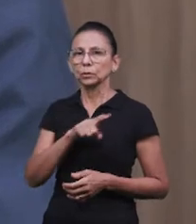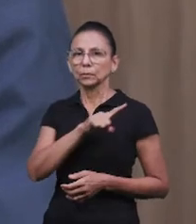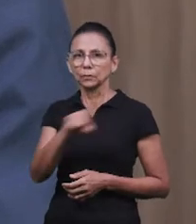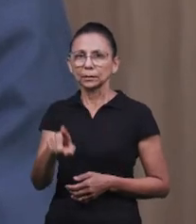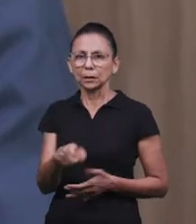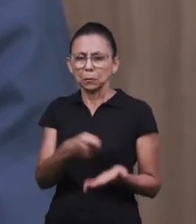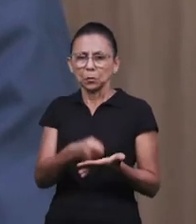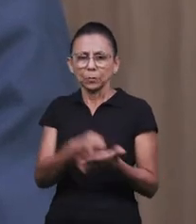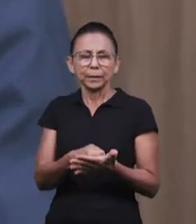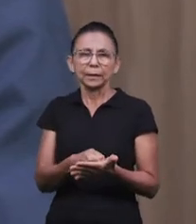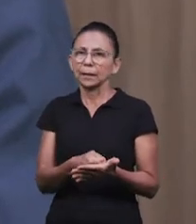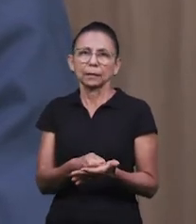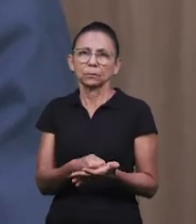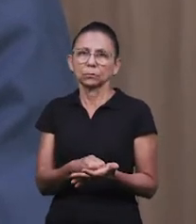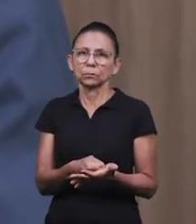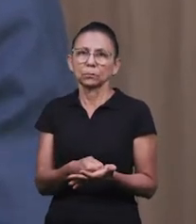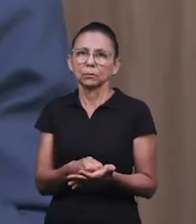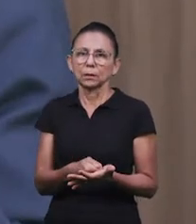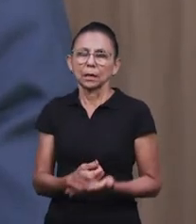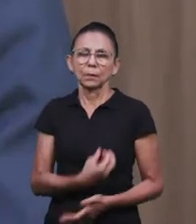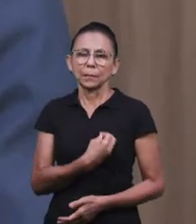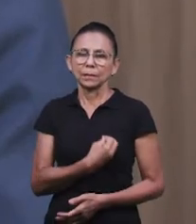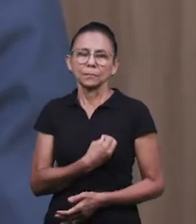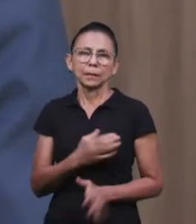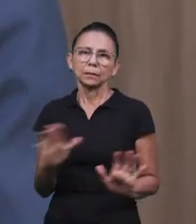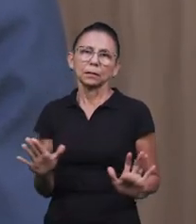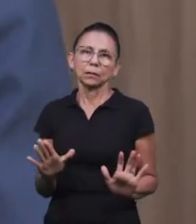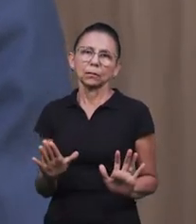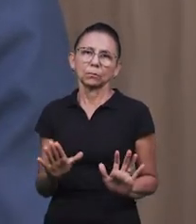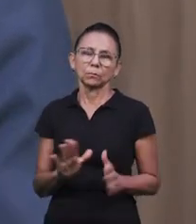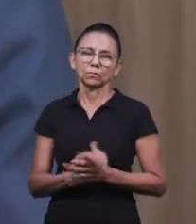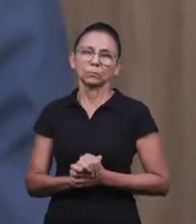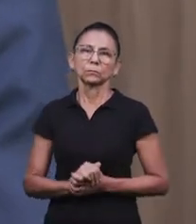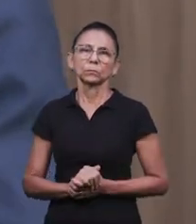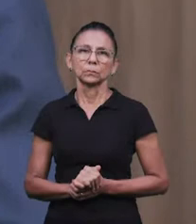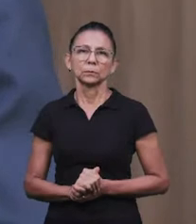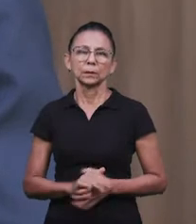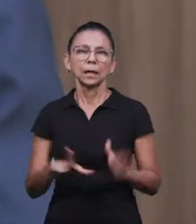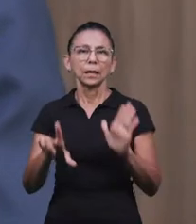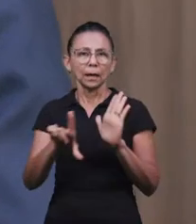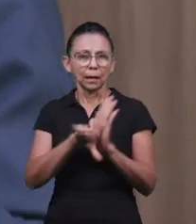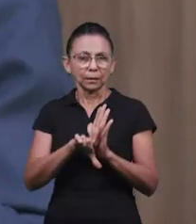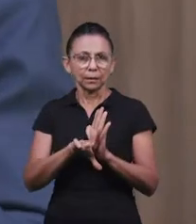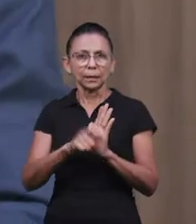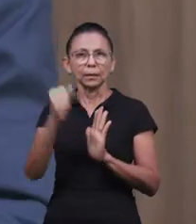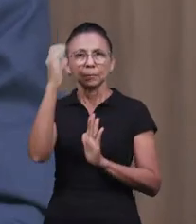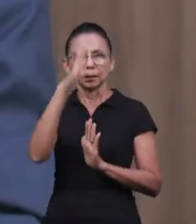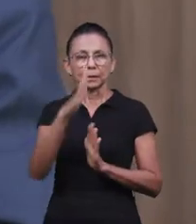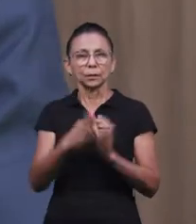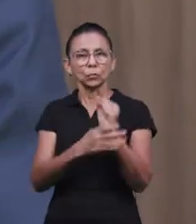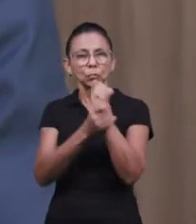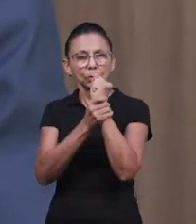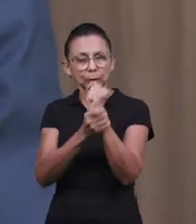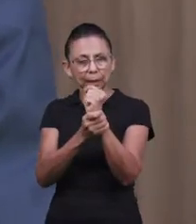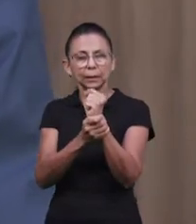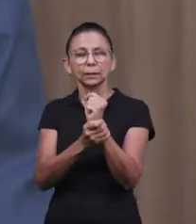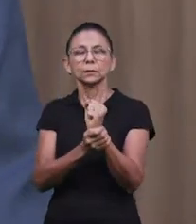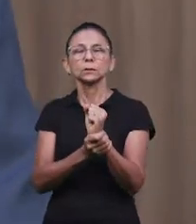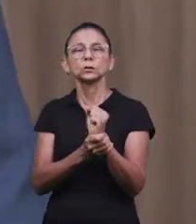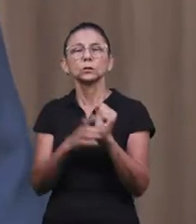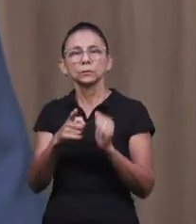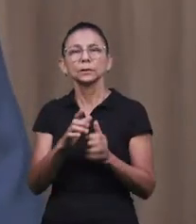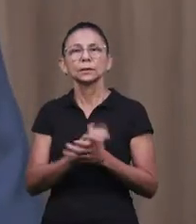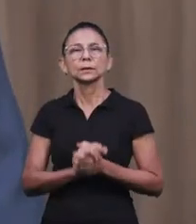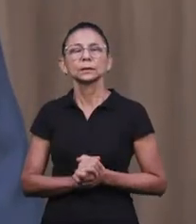Constituição garante você preservar a sua fé em conceitos que querem forçar, como diz o apóstolo Paulo,